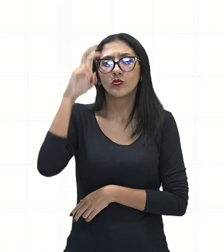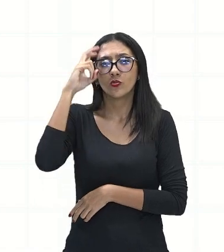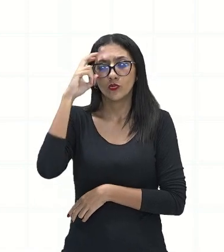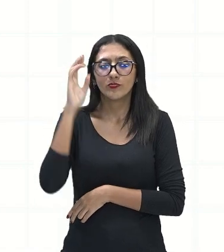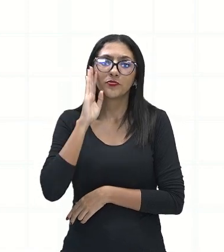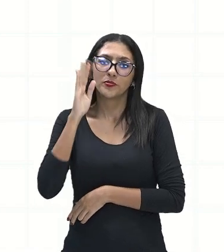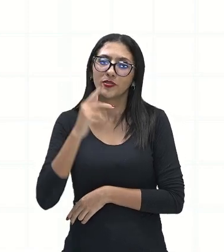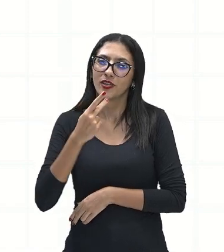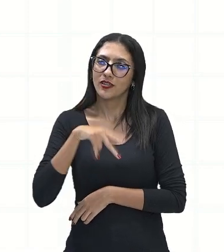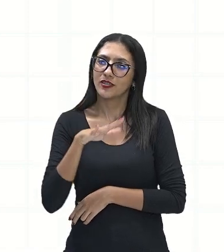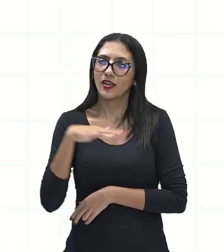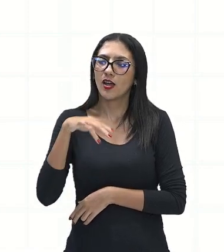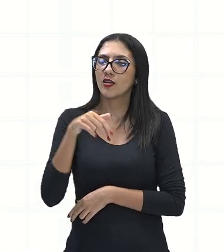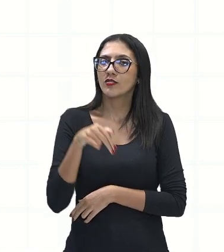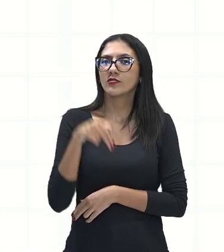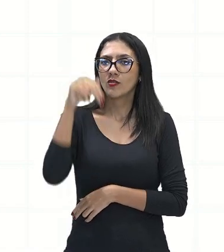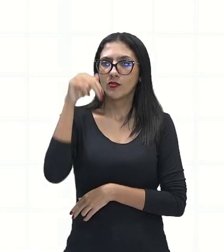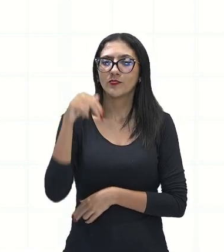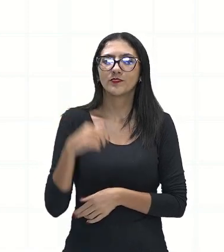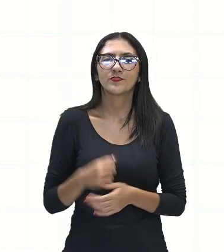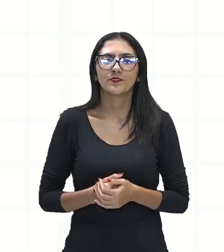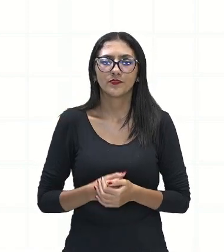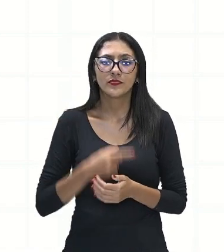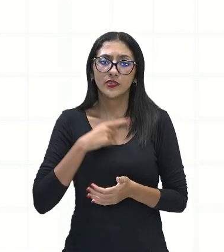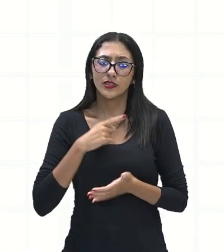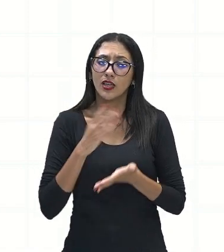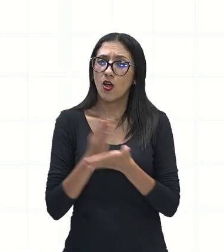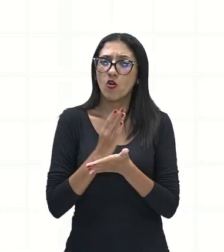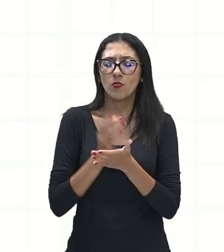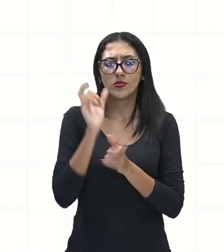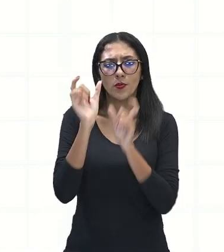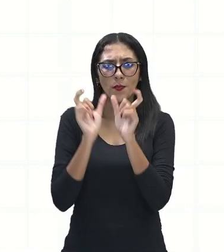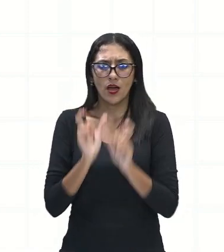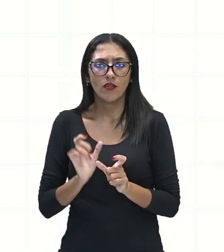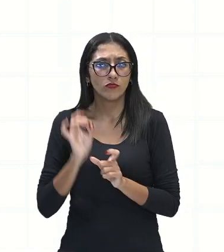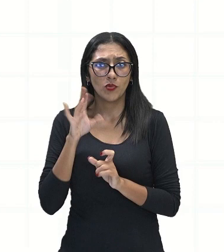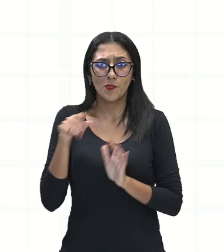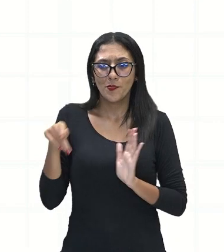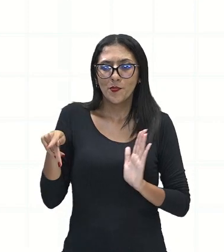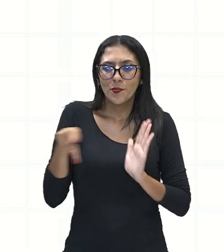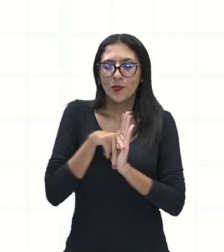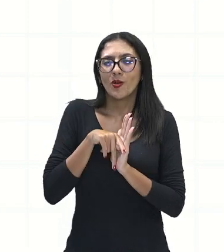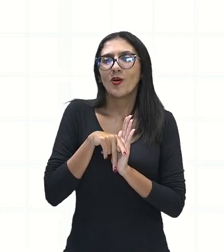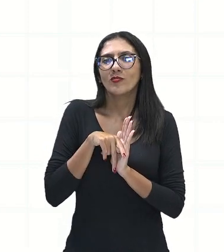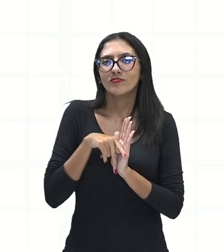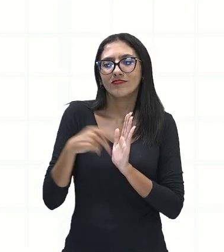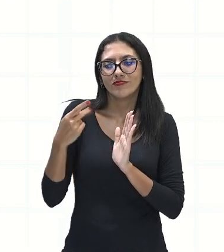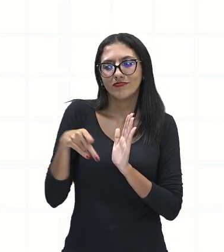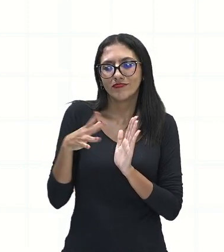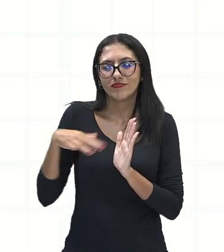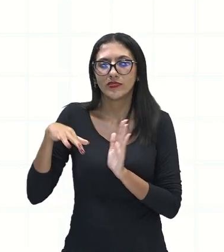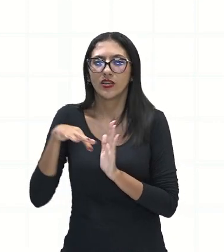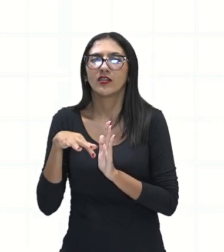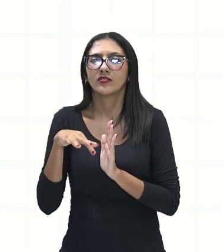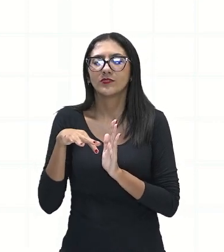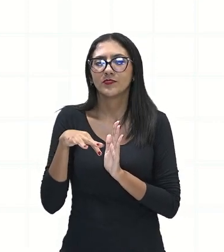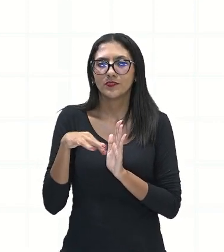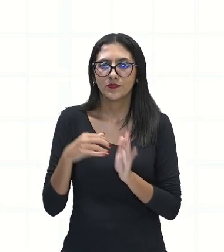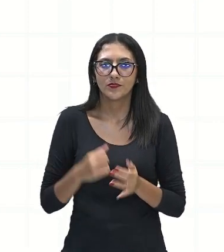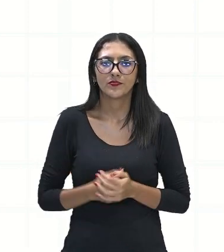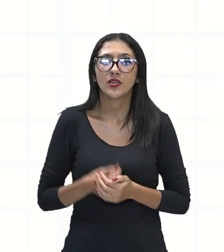norte, por exemplo. Nós temos determinados falares que são próprios da nossa região, e que essas frases vão